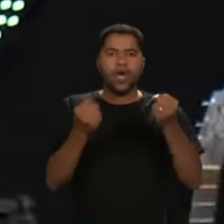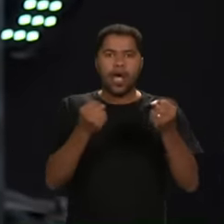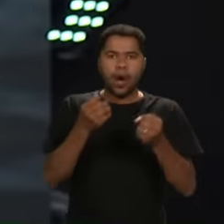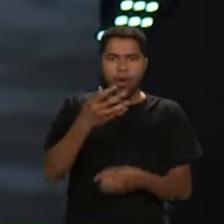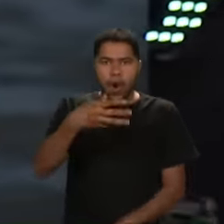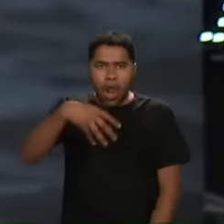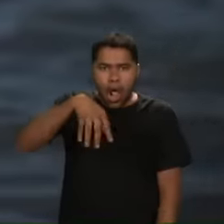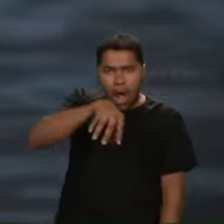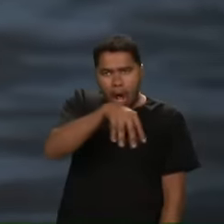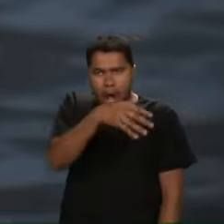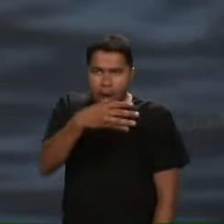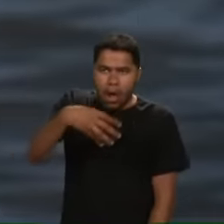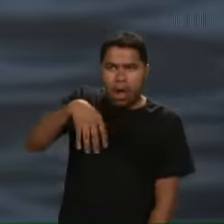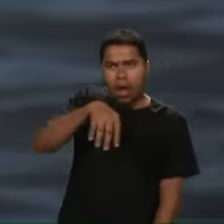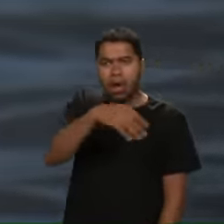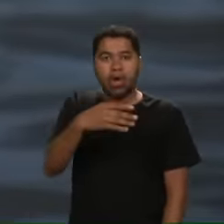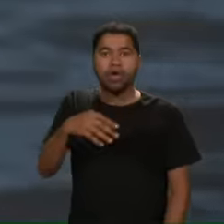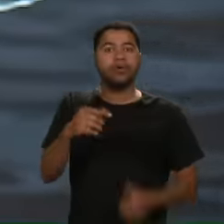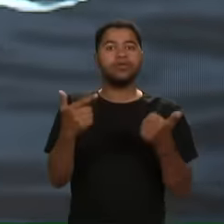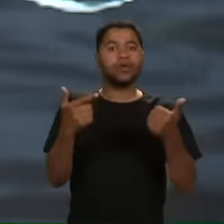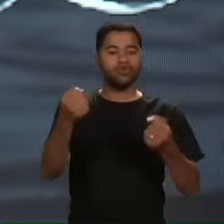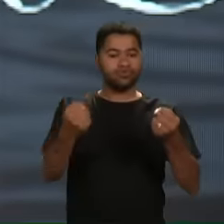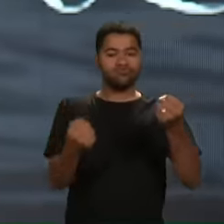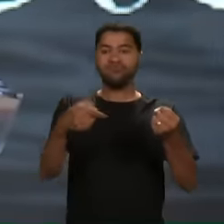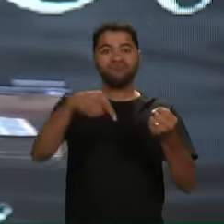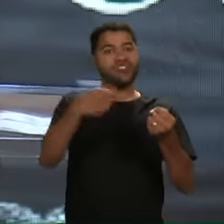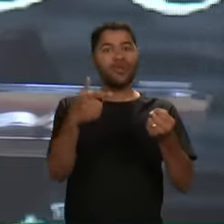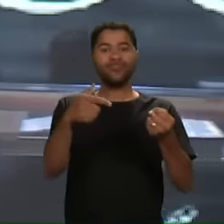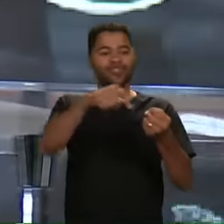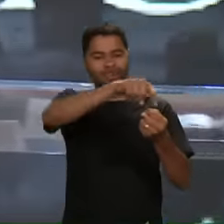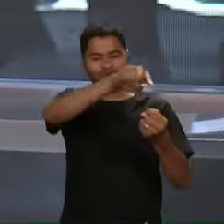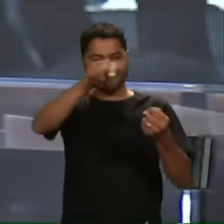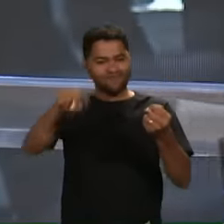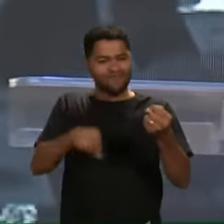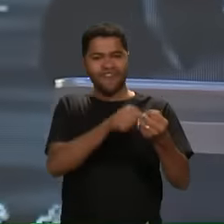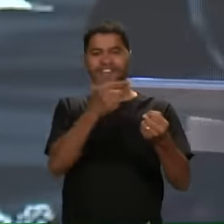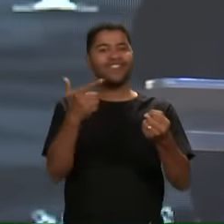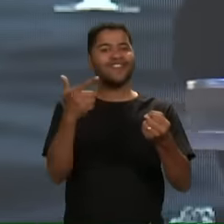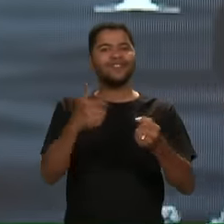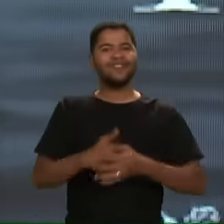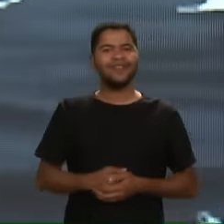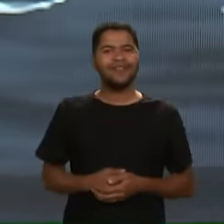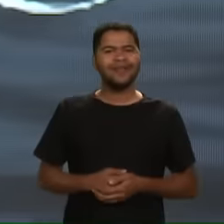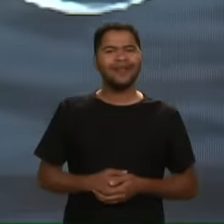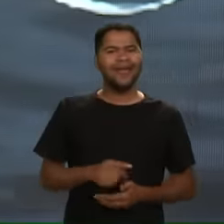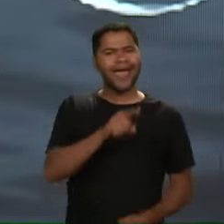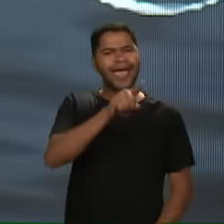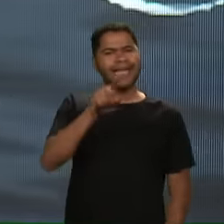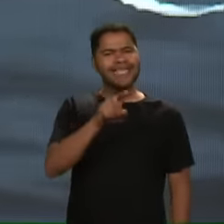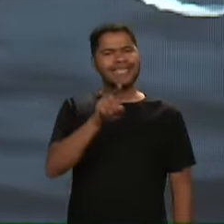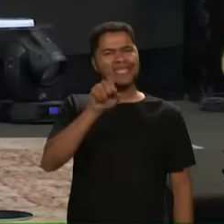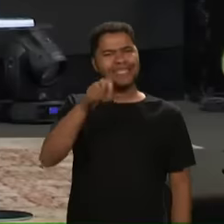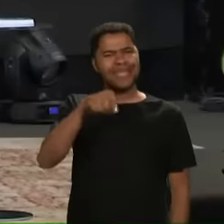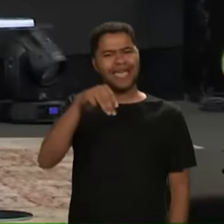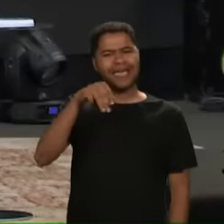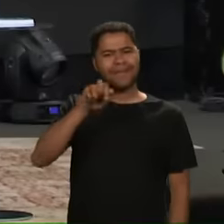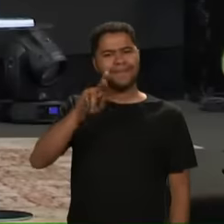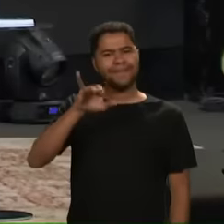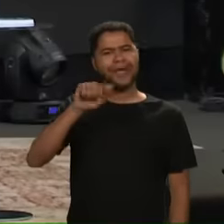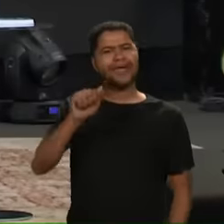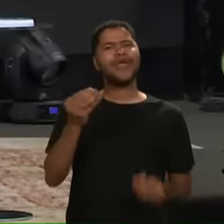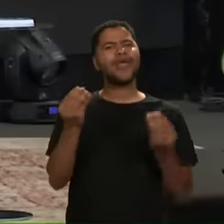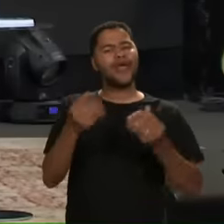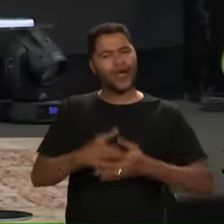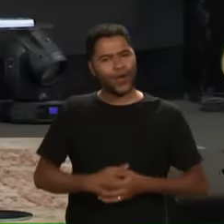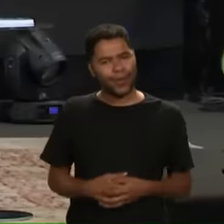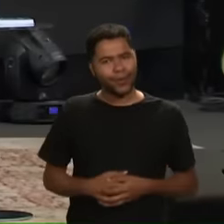Não tinha volante Olha só aquele Zé Maria O ele fez Ele tinha,